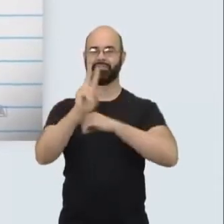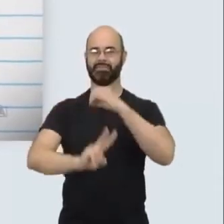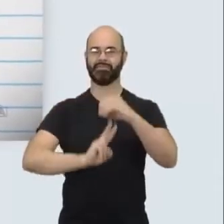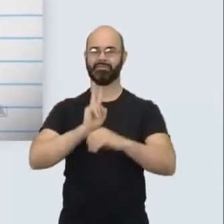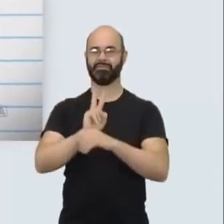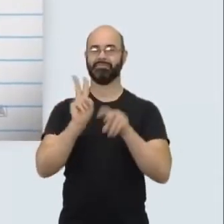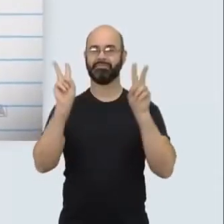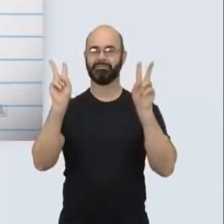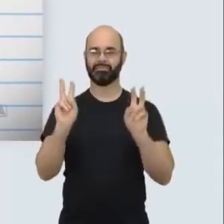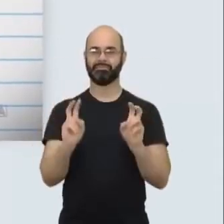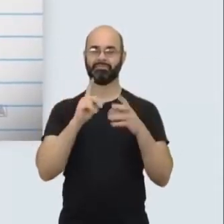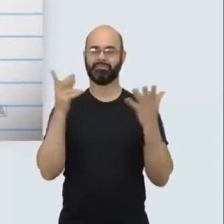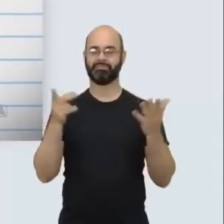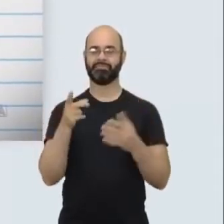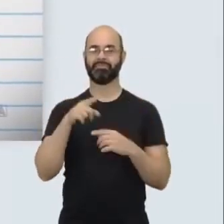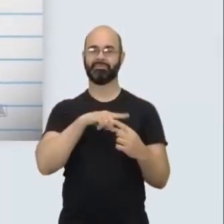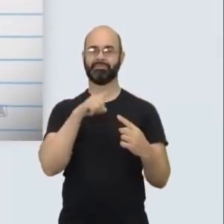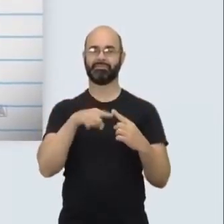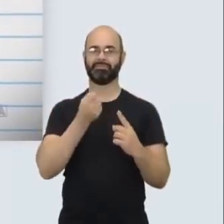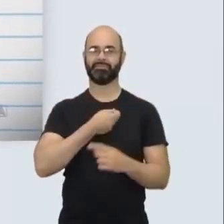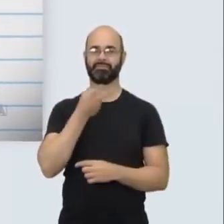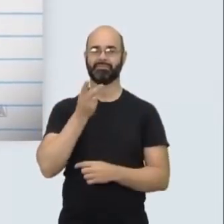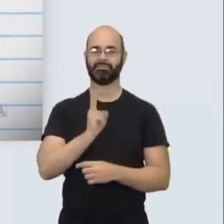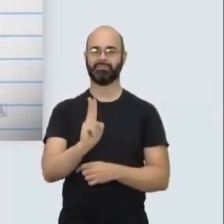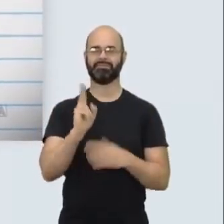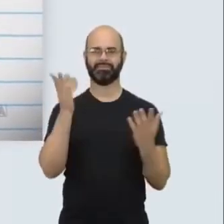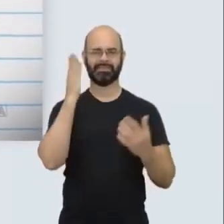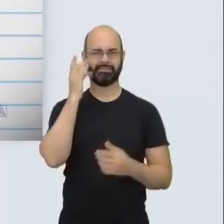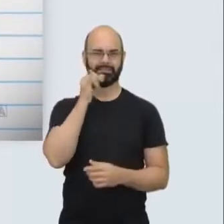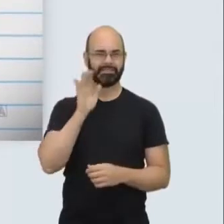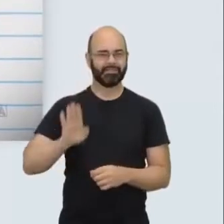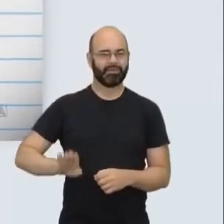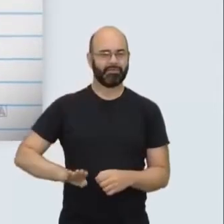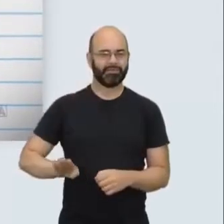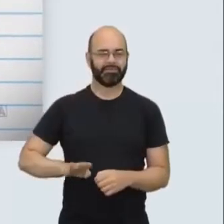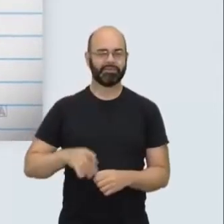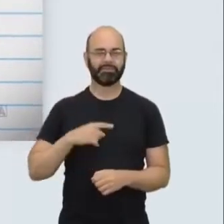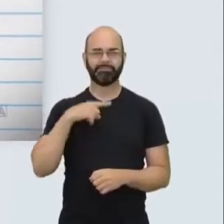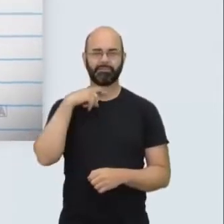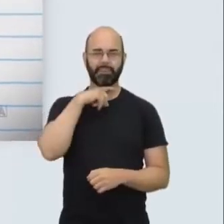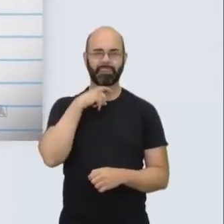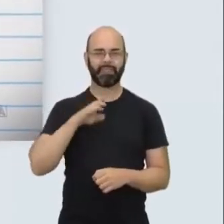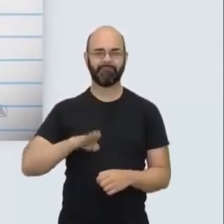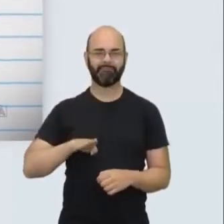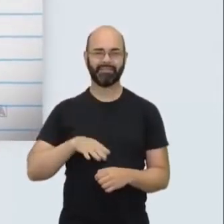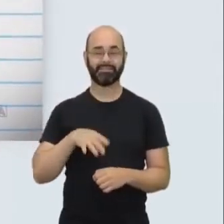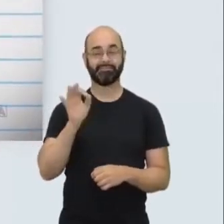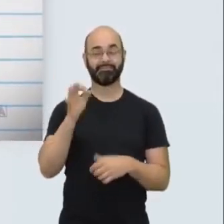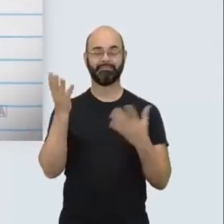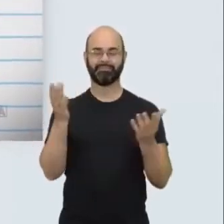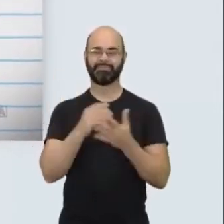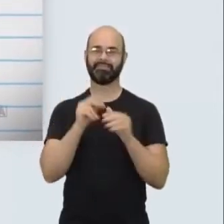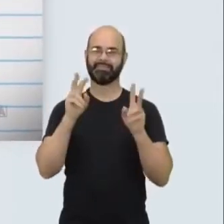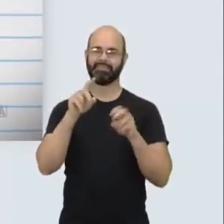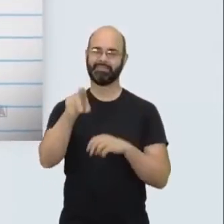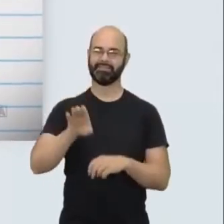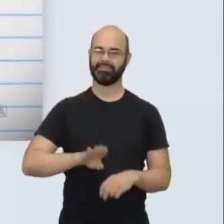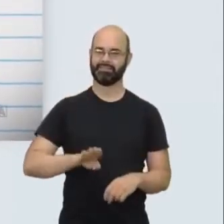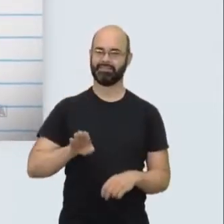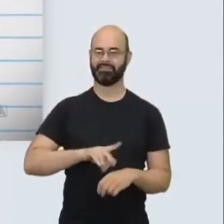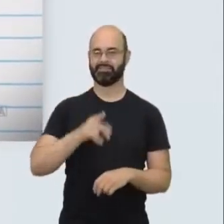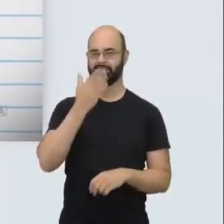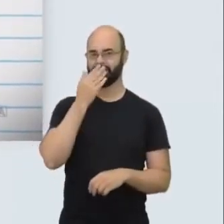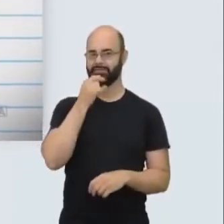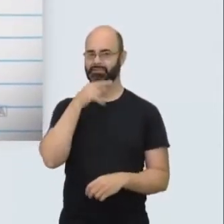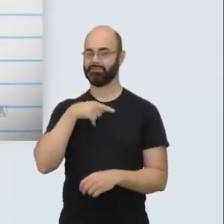objetivo de número 2. Sabe quando bate aquela fominha? Pois é, mas aqui não vamos falar da fome que você sente entre uma